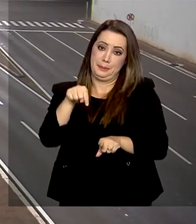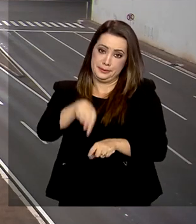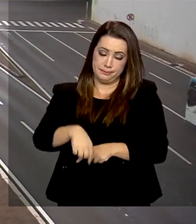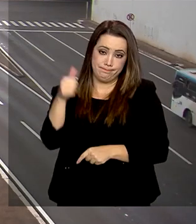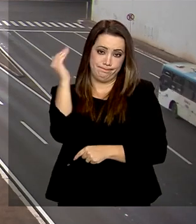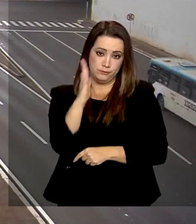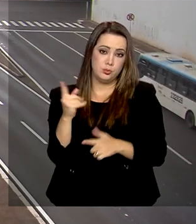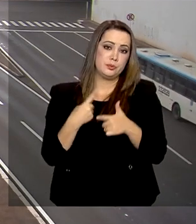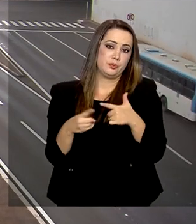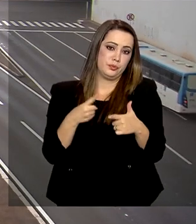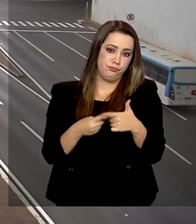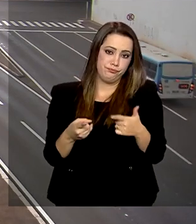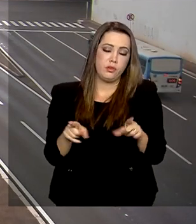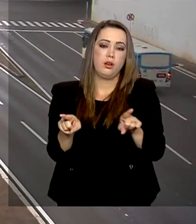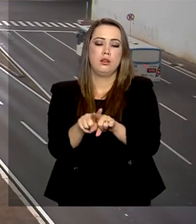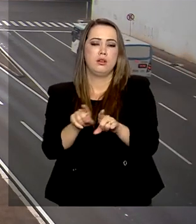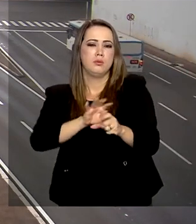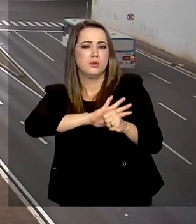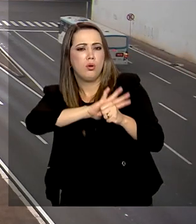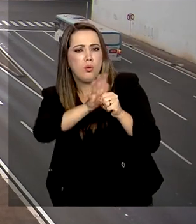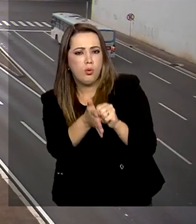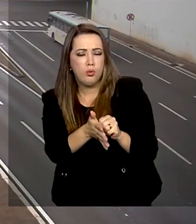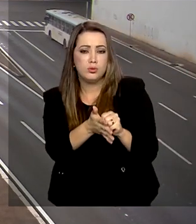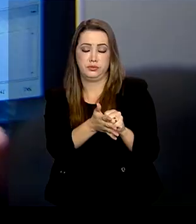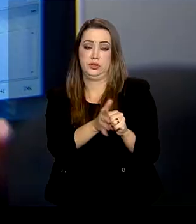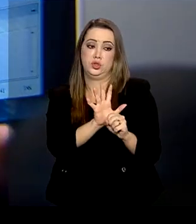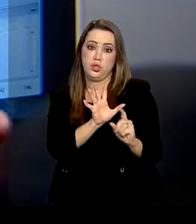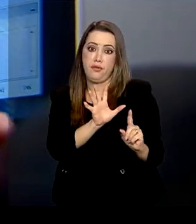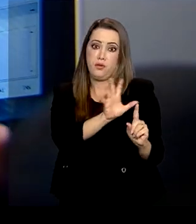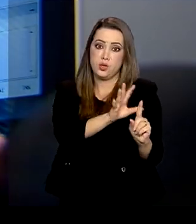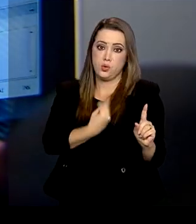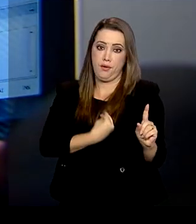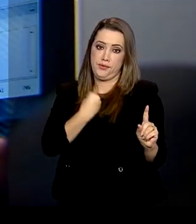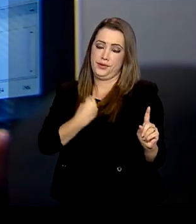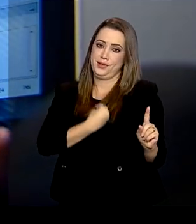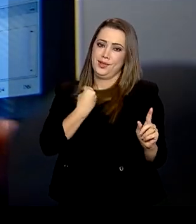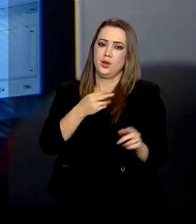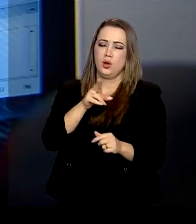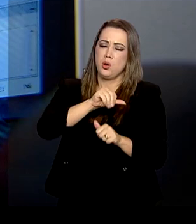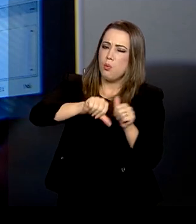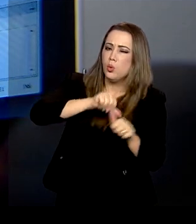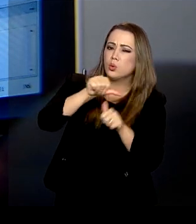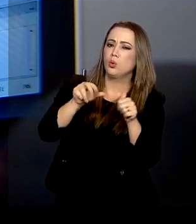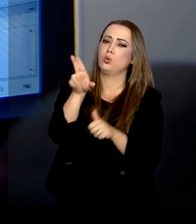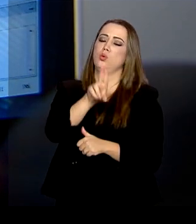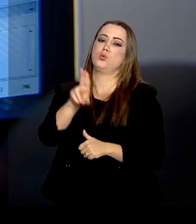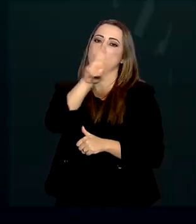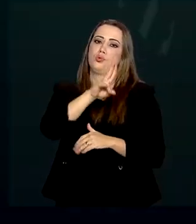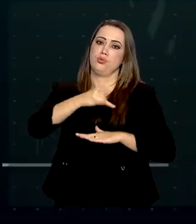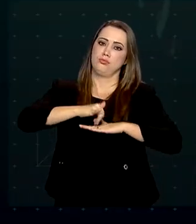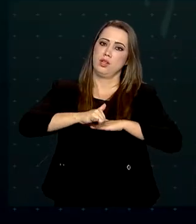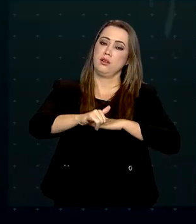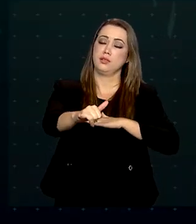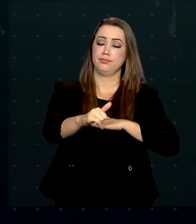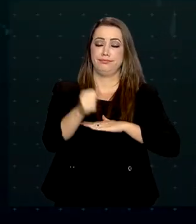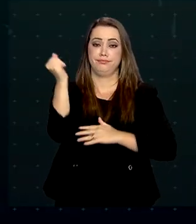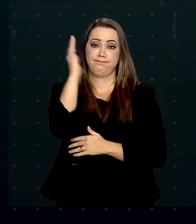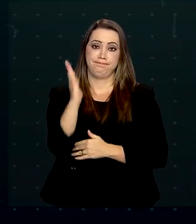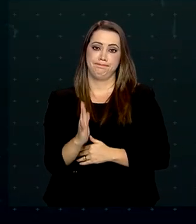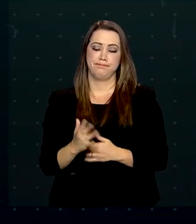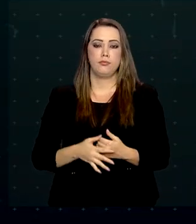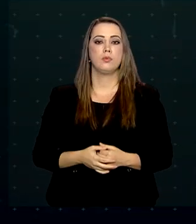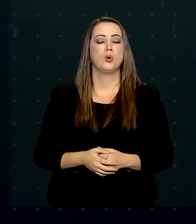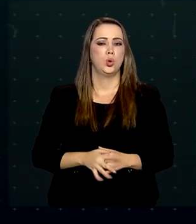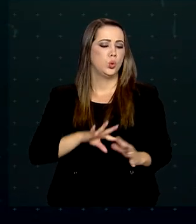a pandemia de covid-19 influenciou os hábitos e mudou o consumo energético dentro do país. Em todo o mundo,